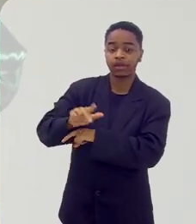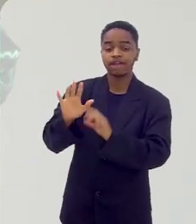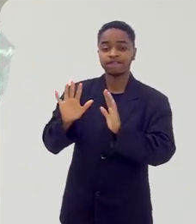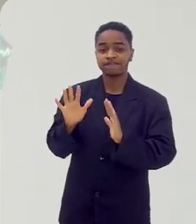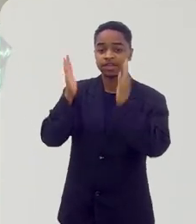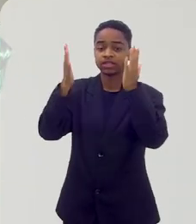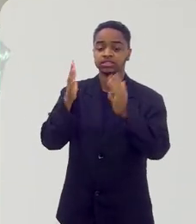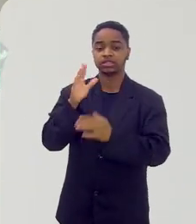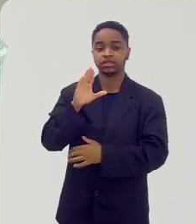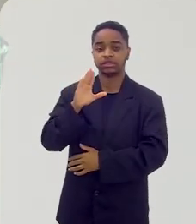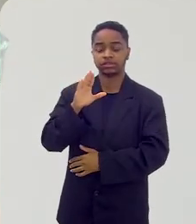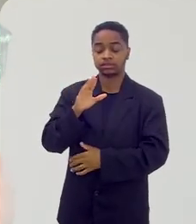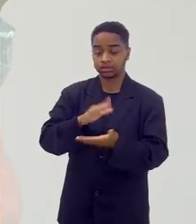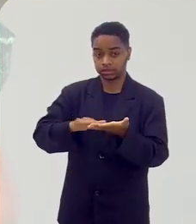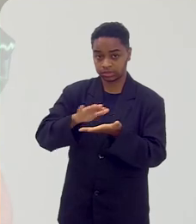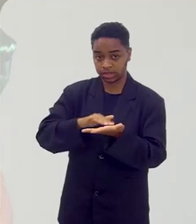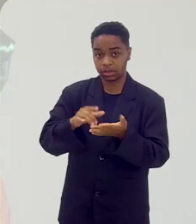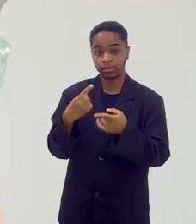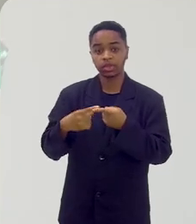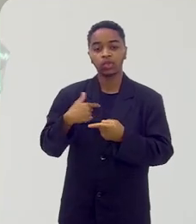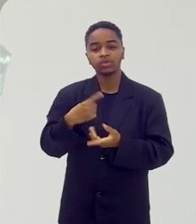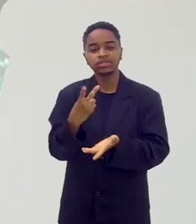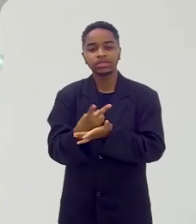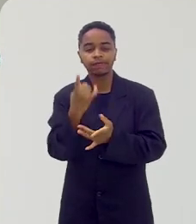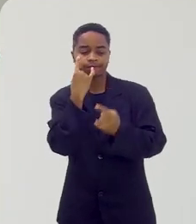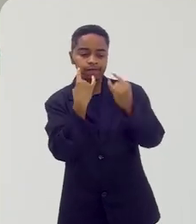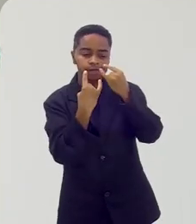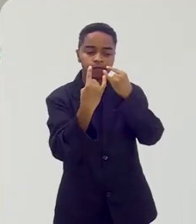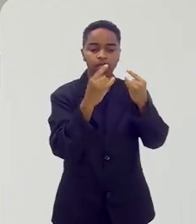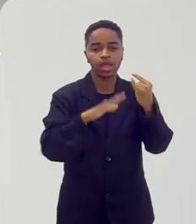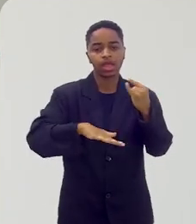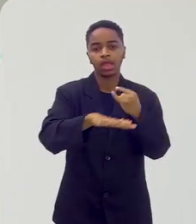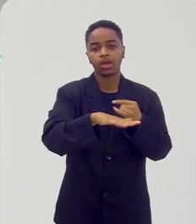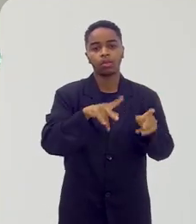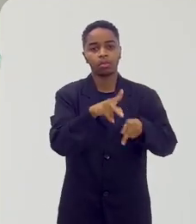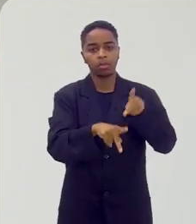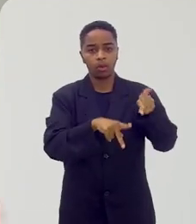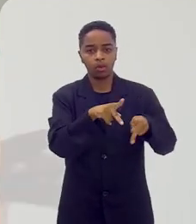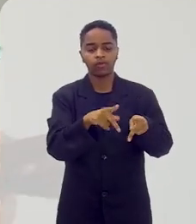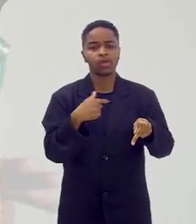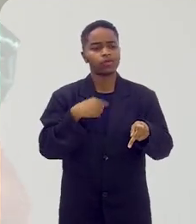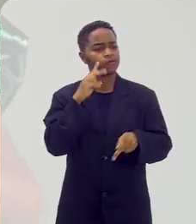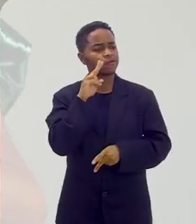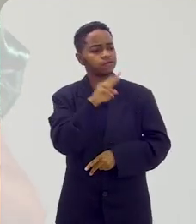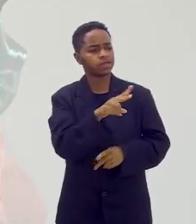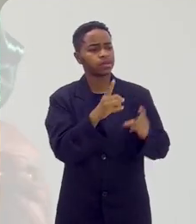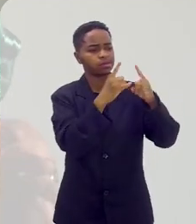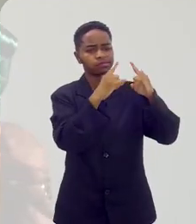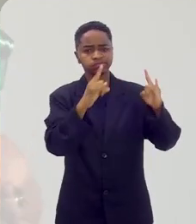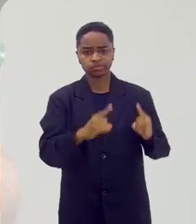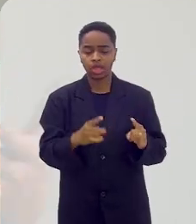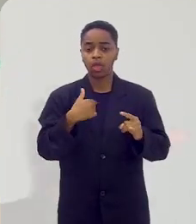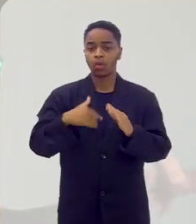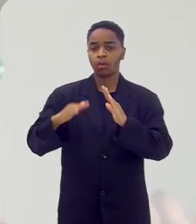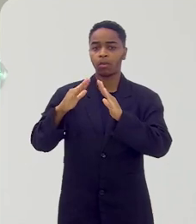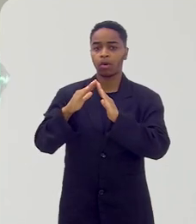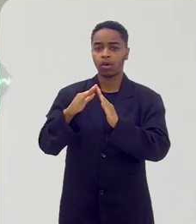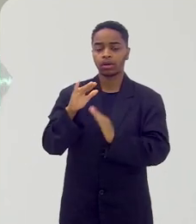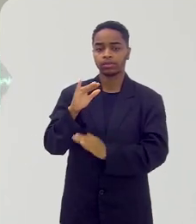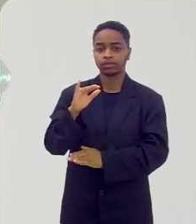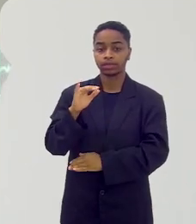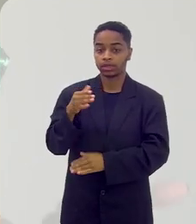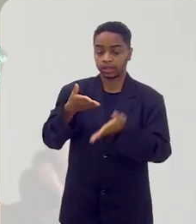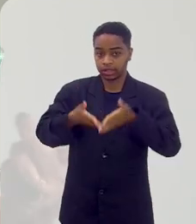festa cigana. Porque eu sempre tive uma atração forte pela cultura e pelo povo. Eu via acampamentos ciganos, eu sou de